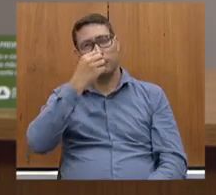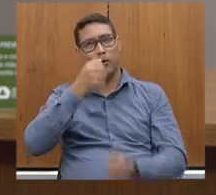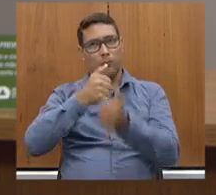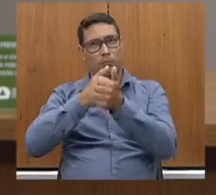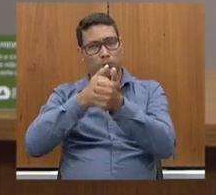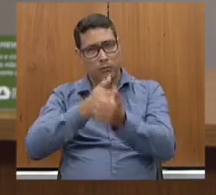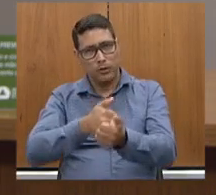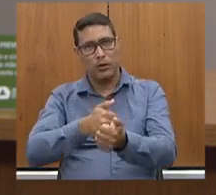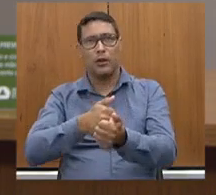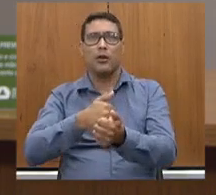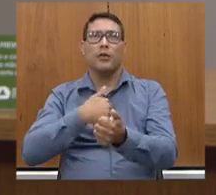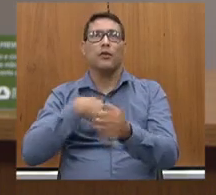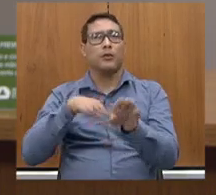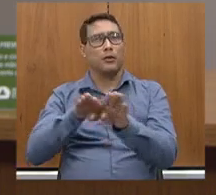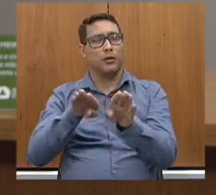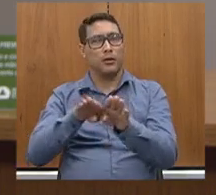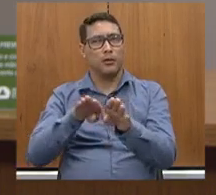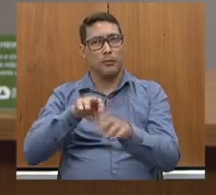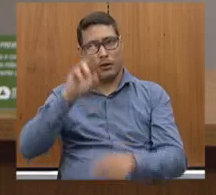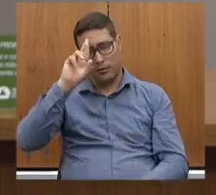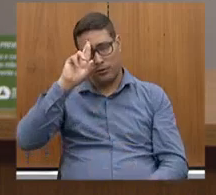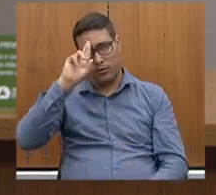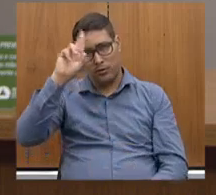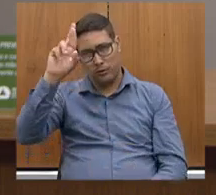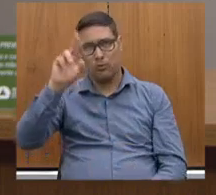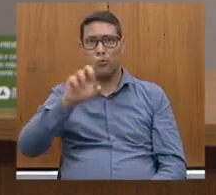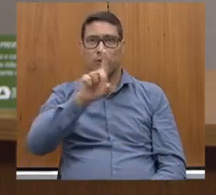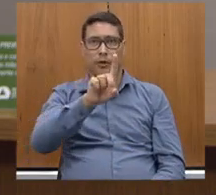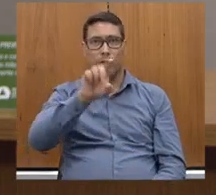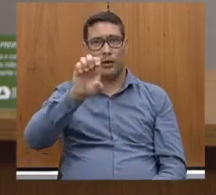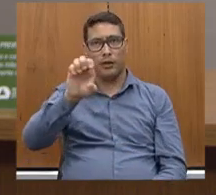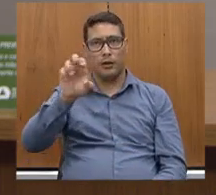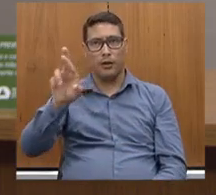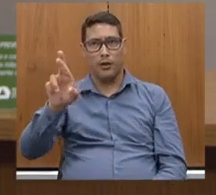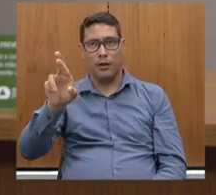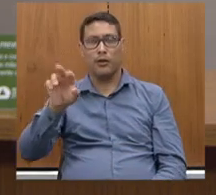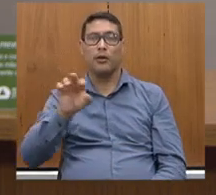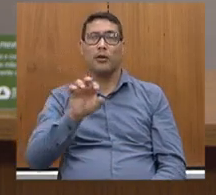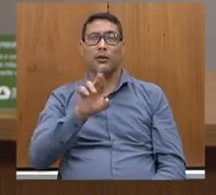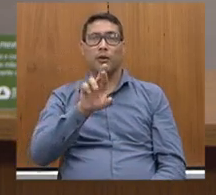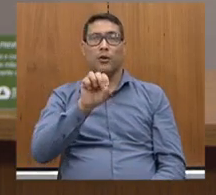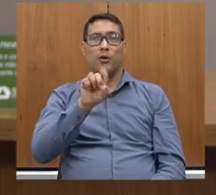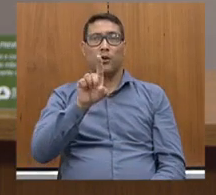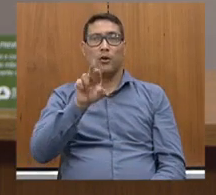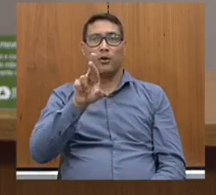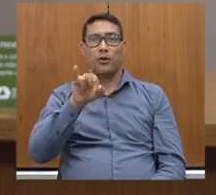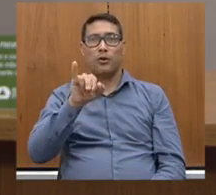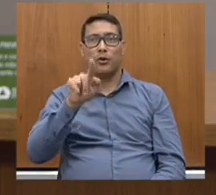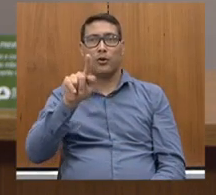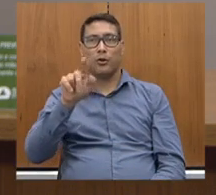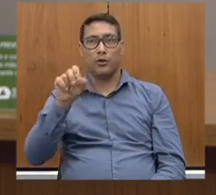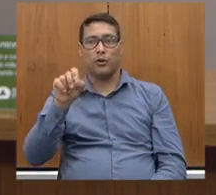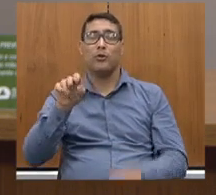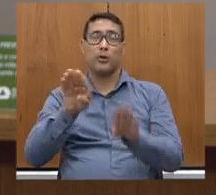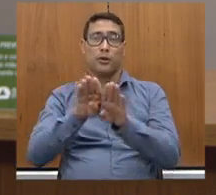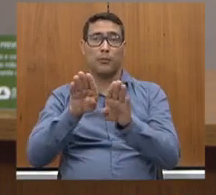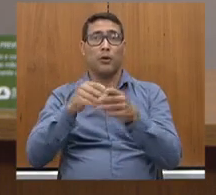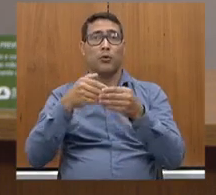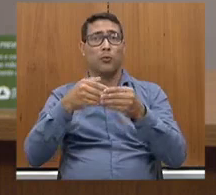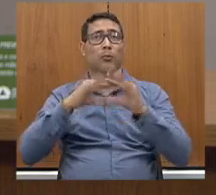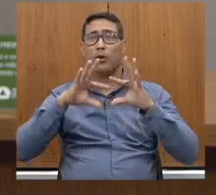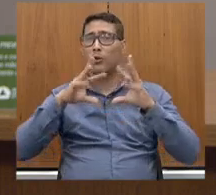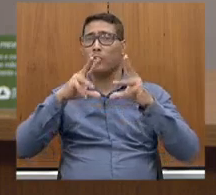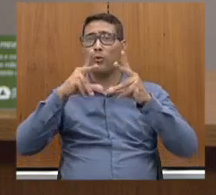diretor do DR, Rodrigo Tavares. Em nome do Rodrigo, cumprimento a todos os